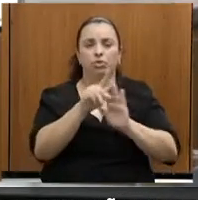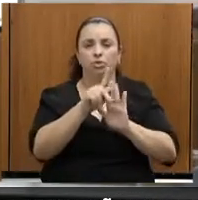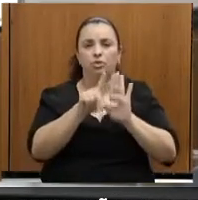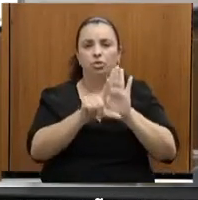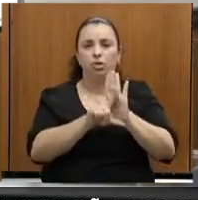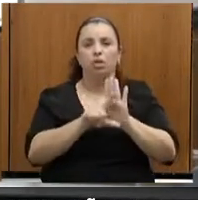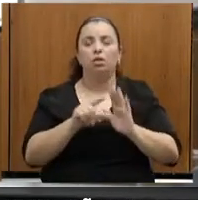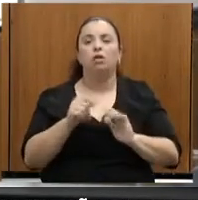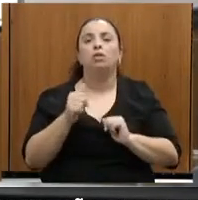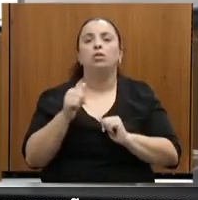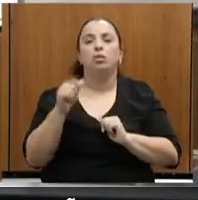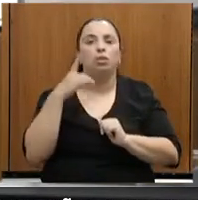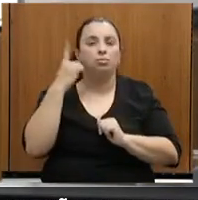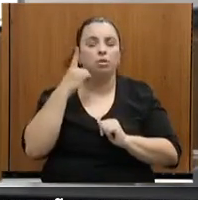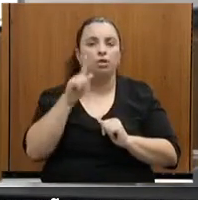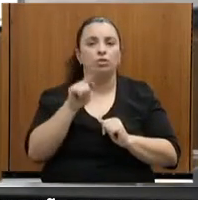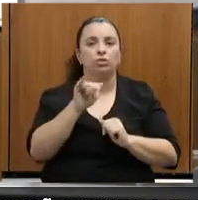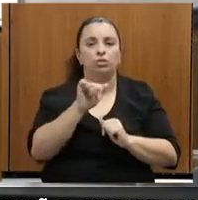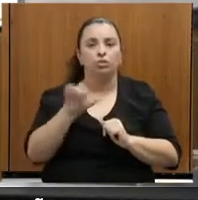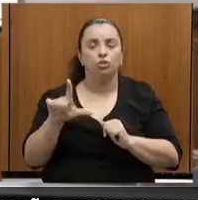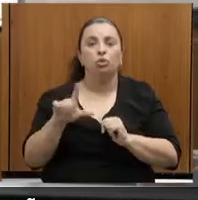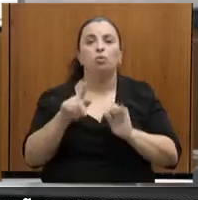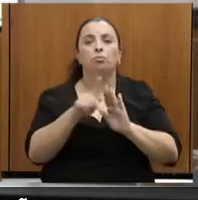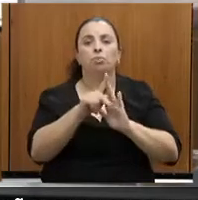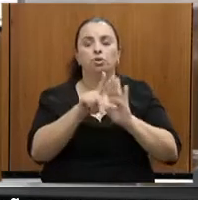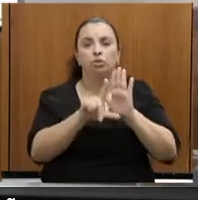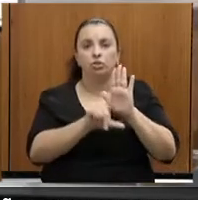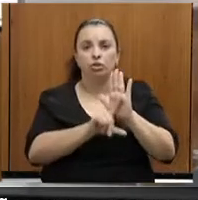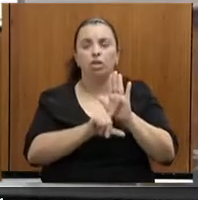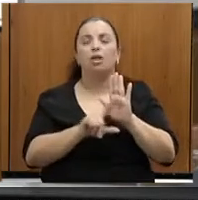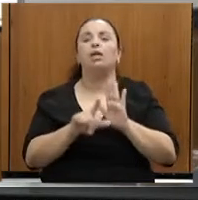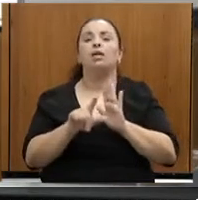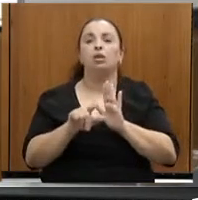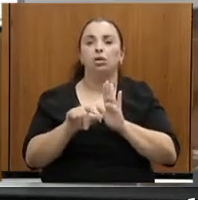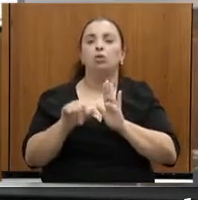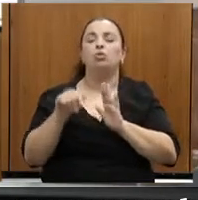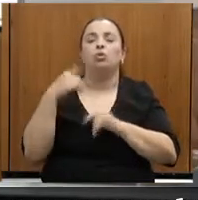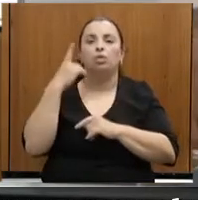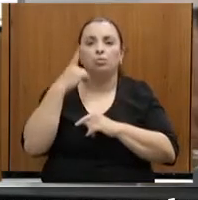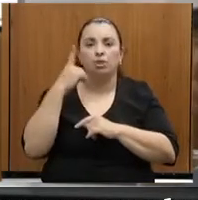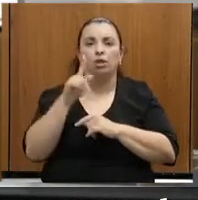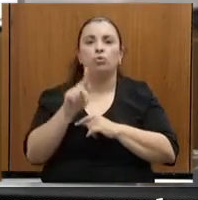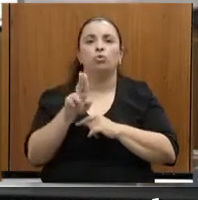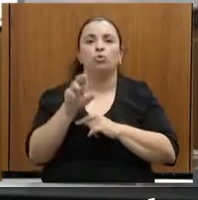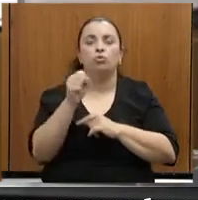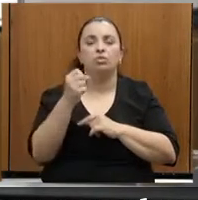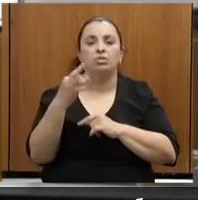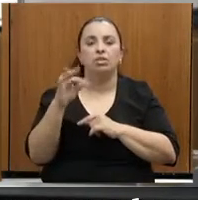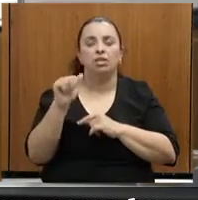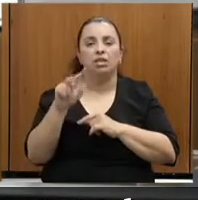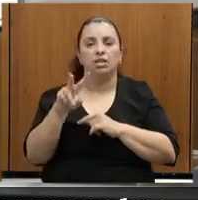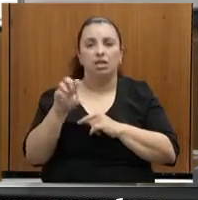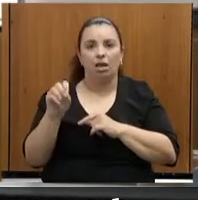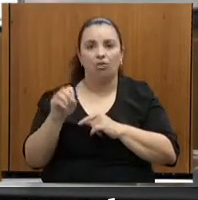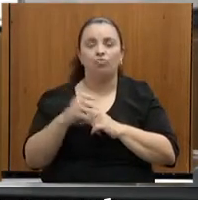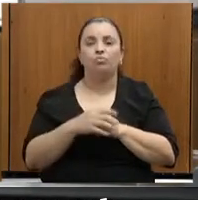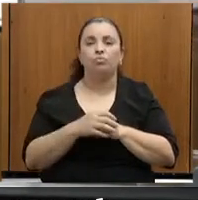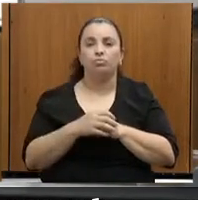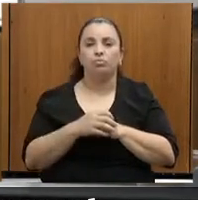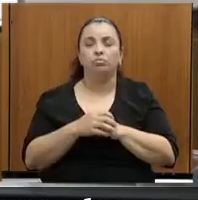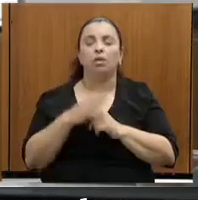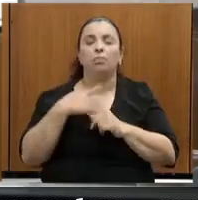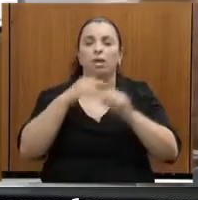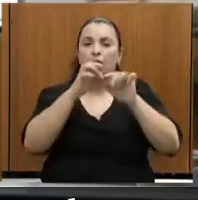2019, deputado Gil Pereira. Projeto de lei nº 2.162, designado do deputado Gustavo Santana. Comunico que avoquei para mim a